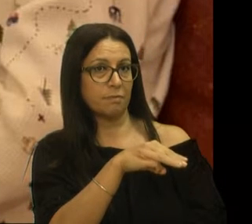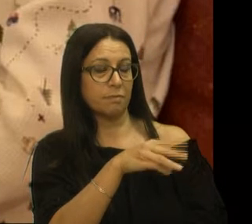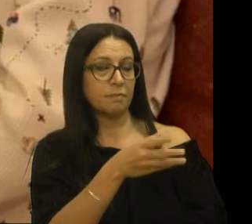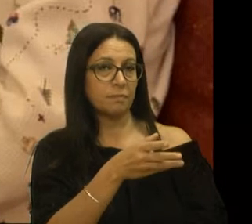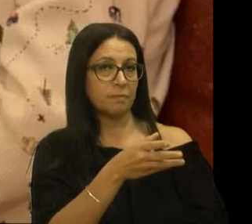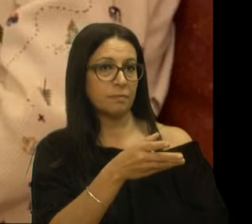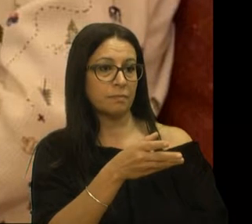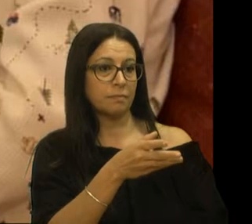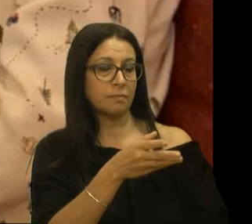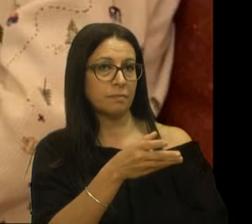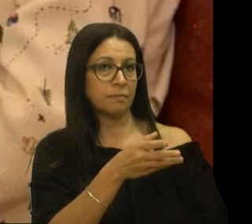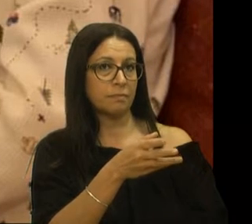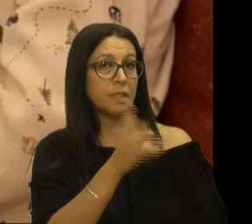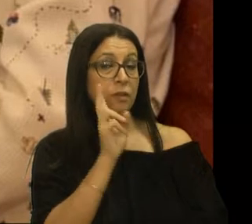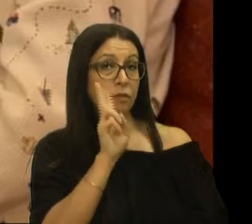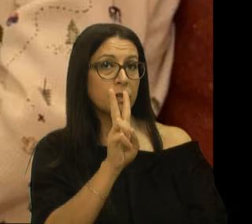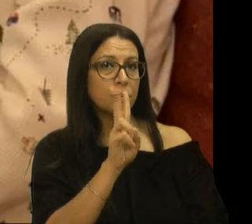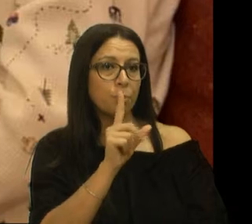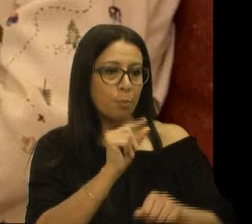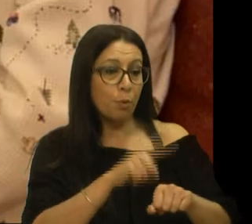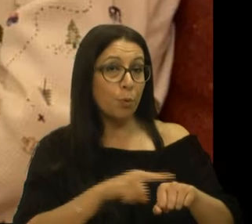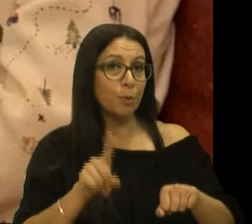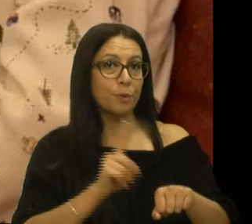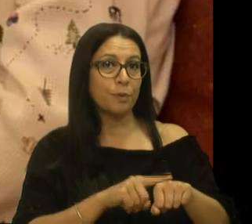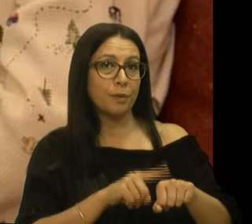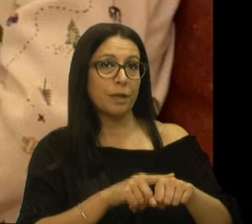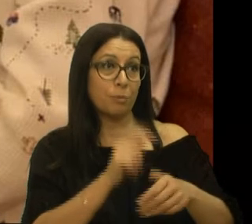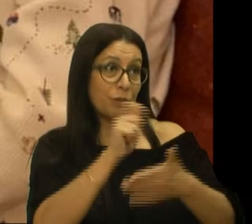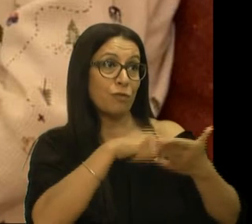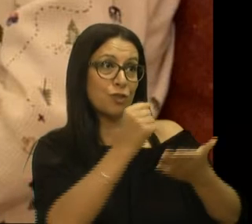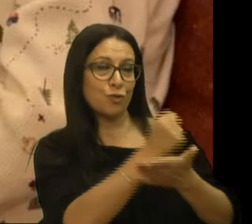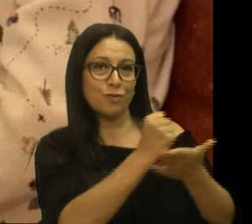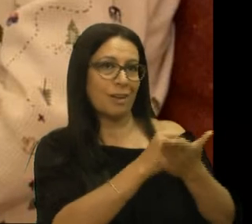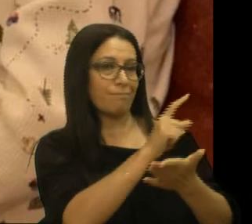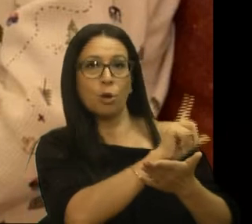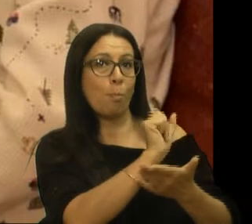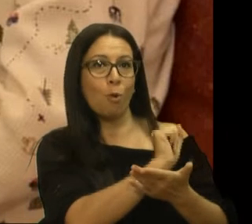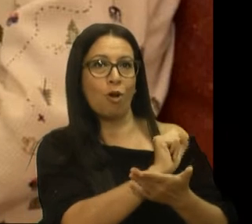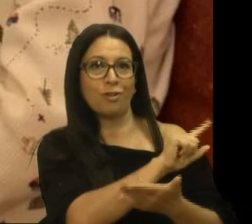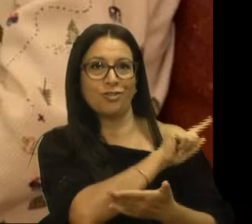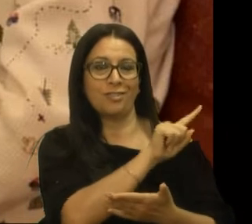Com visto temporário, a Aline e o Ademir não podem,